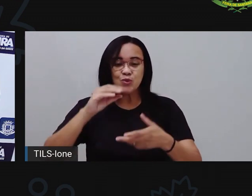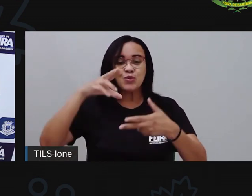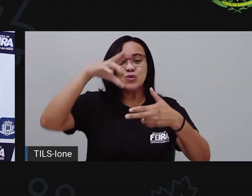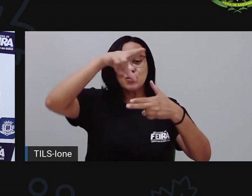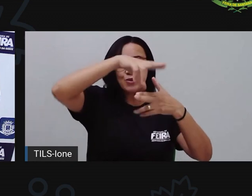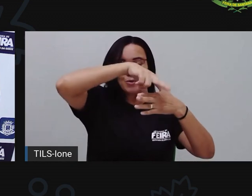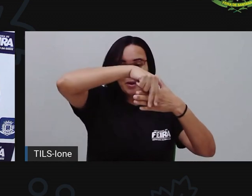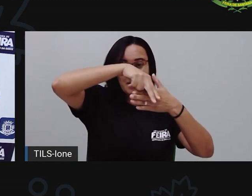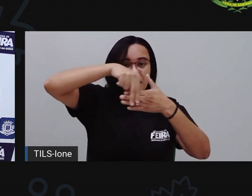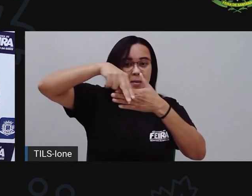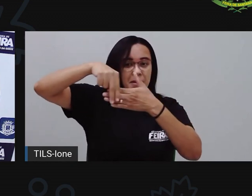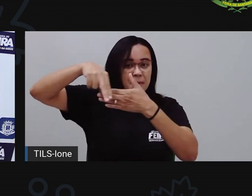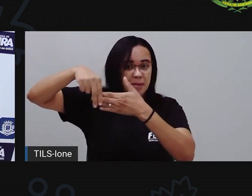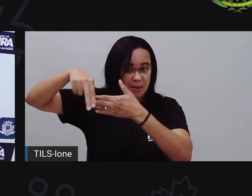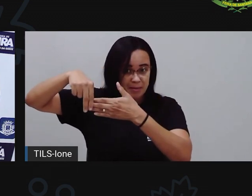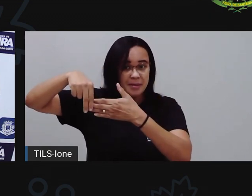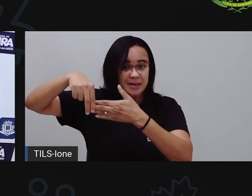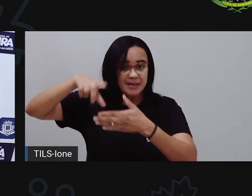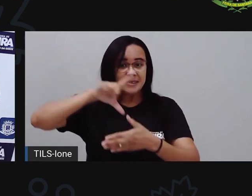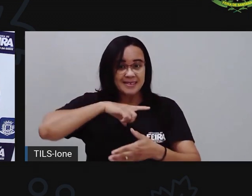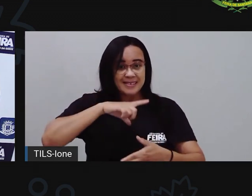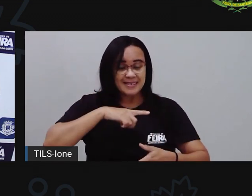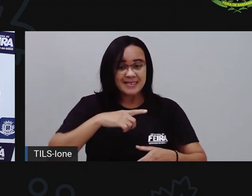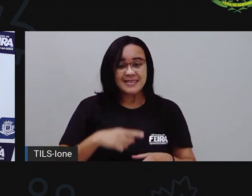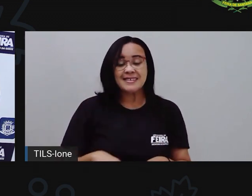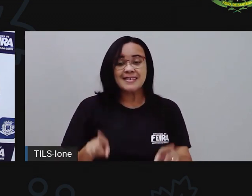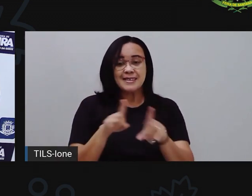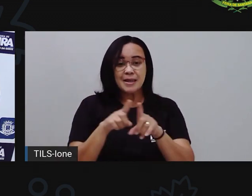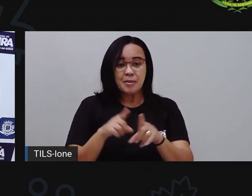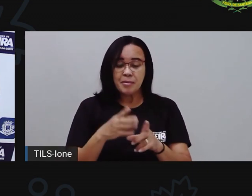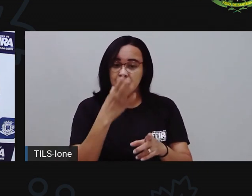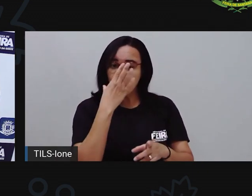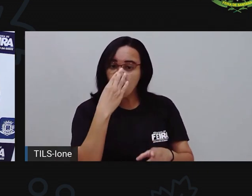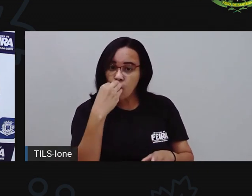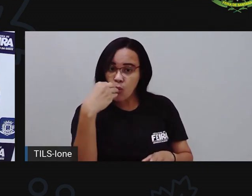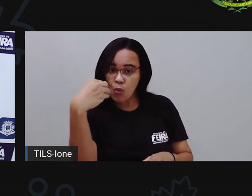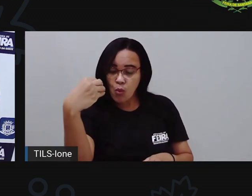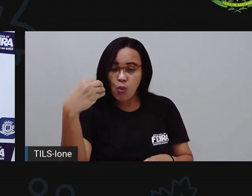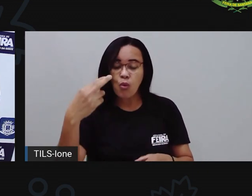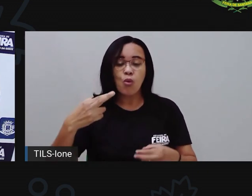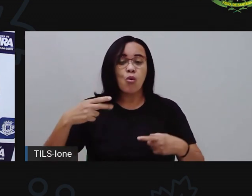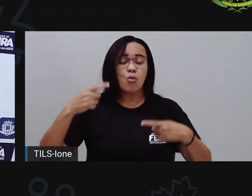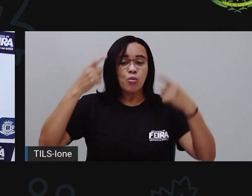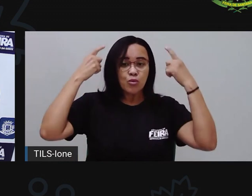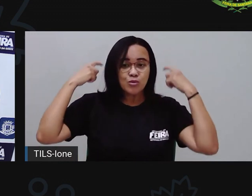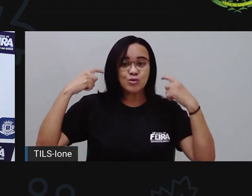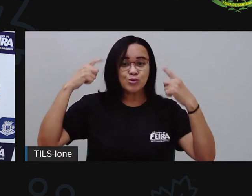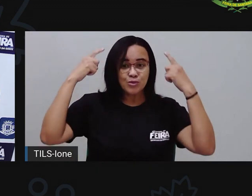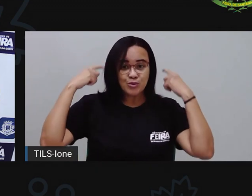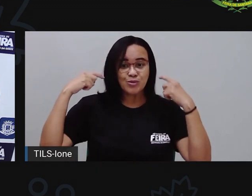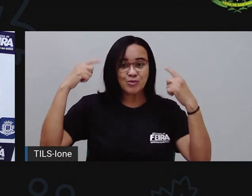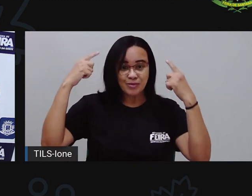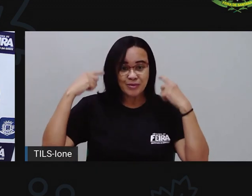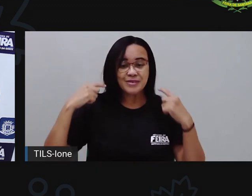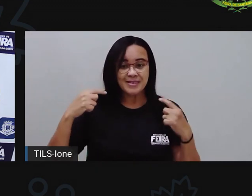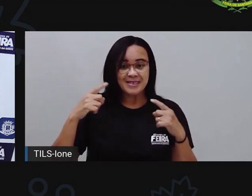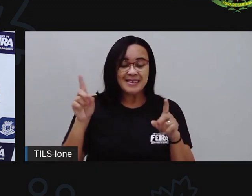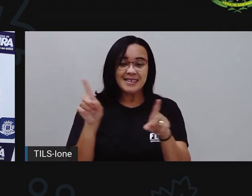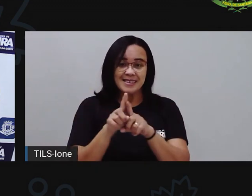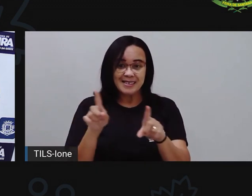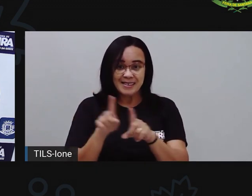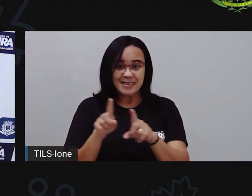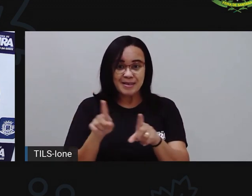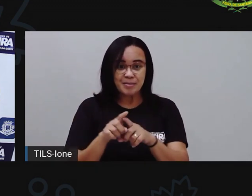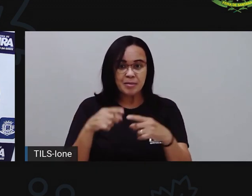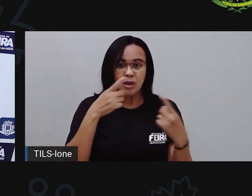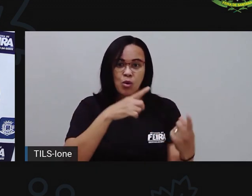aqui, ó. O lobo e o cordeiro. Ou contra a força não há um